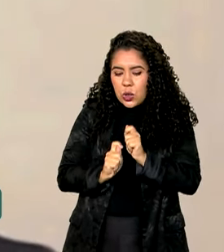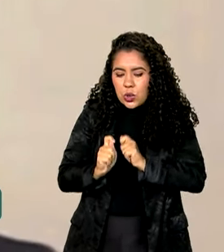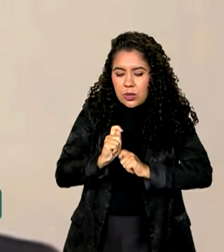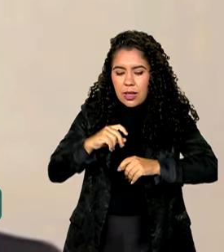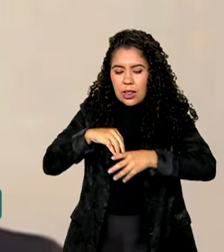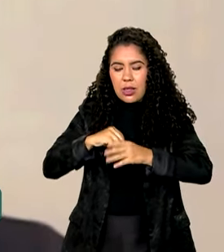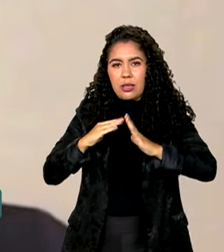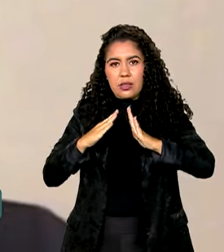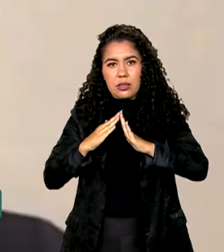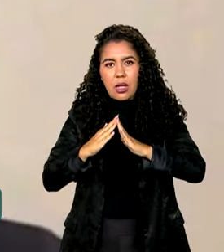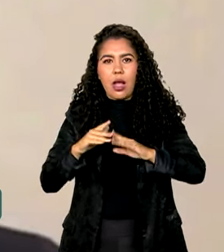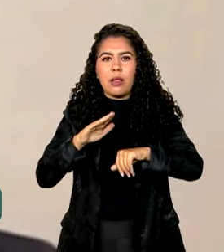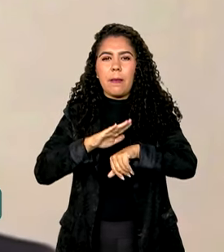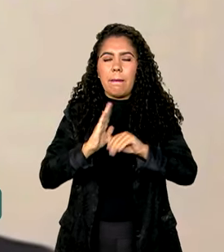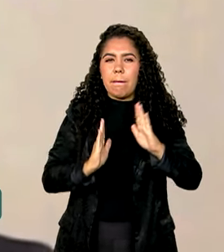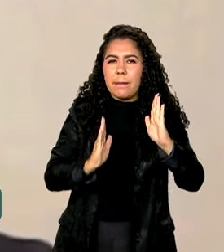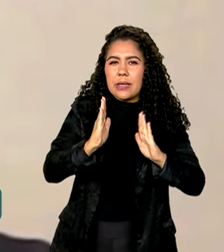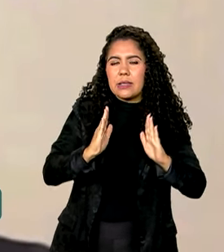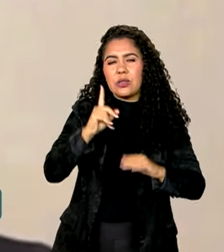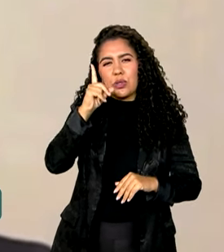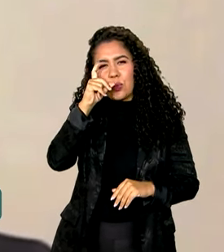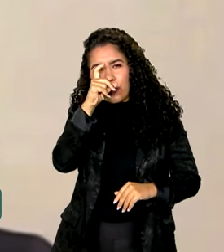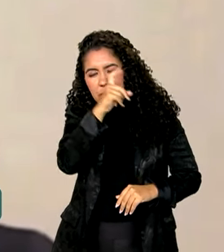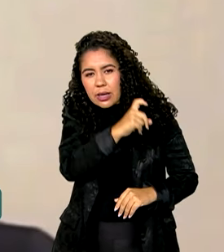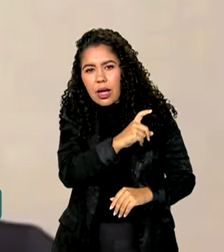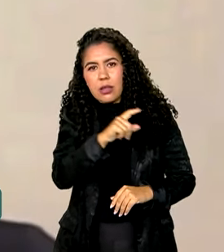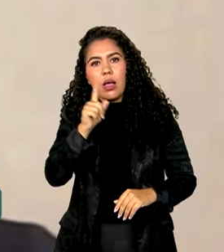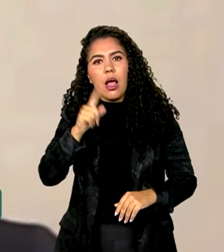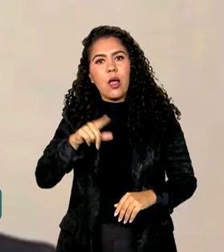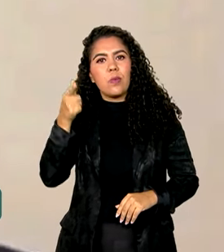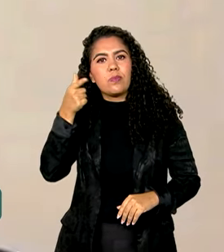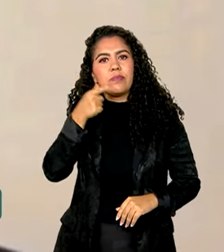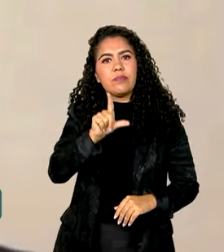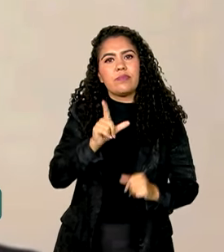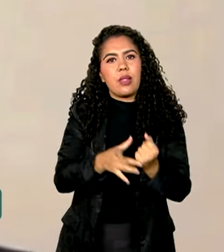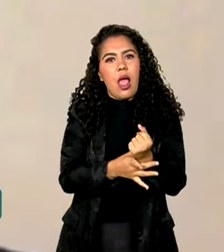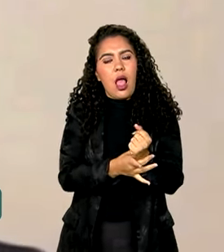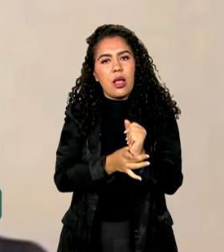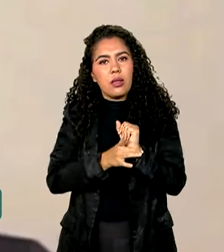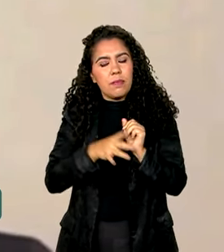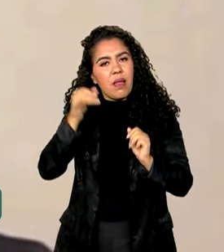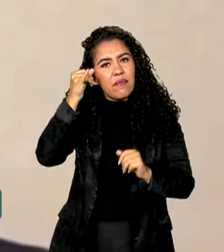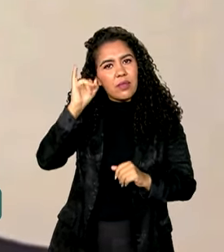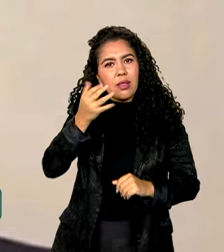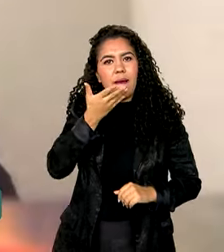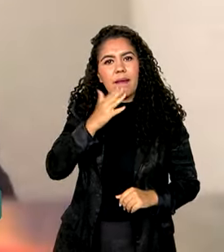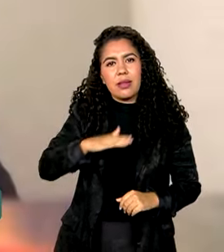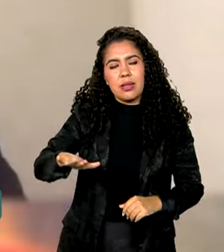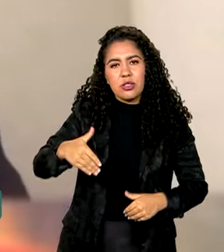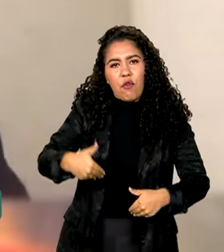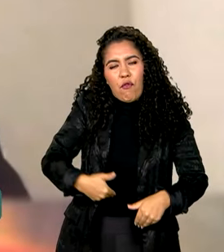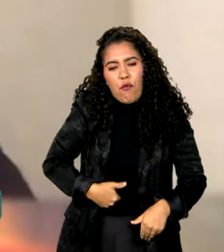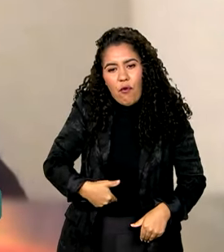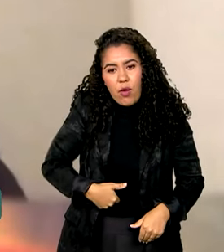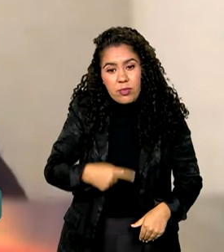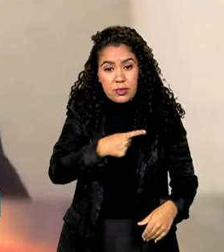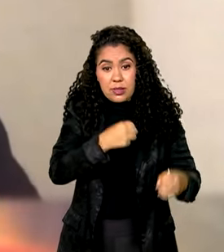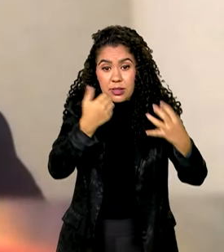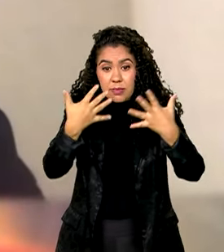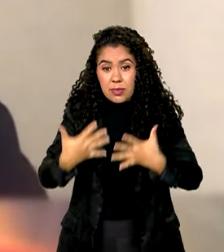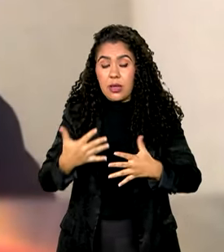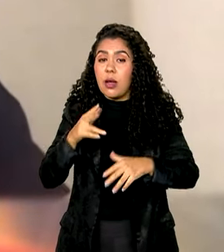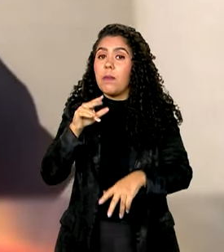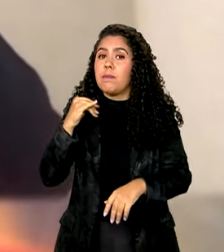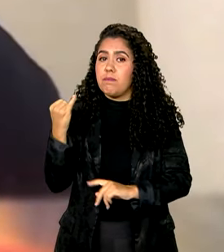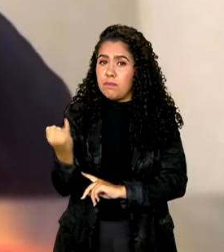em tempos mais difíceis, era uma forma também de garantir que as crianças não passassem fome. É muito importante porque